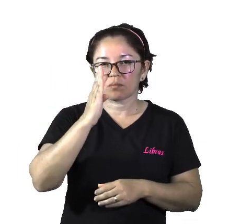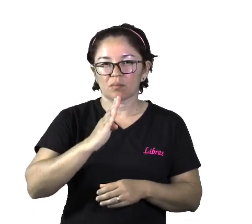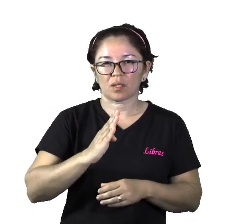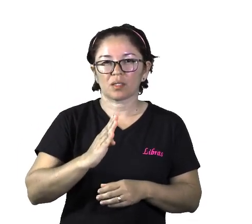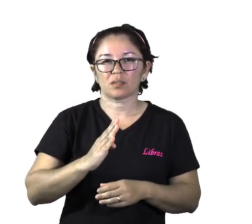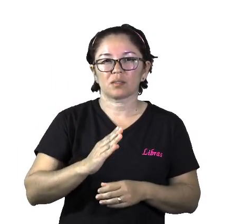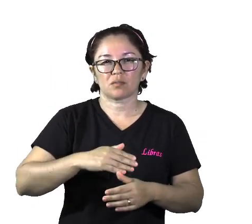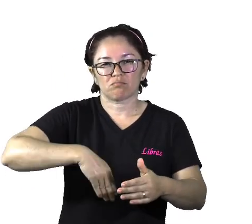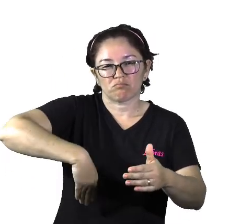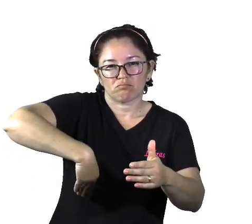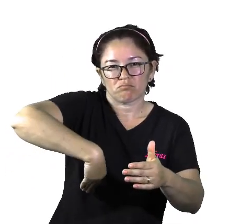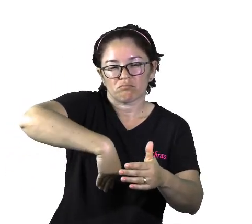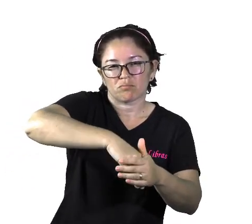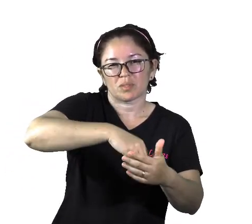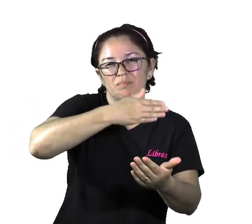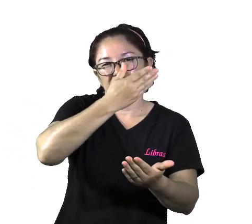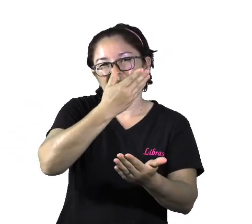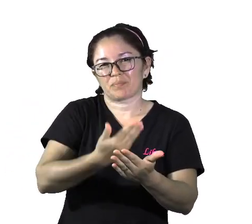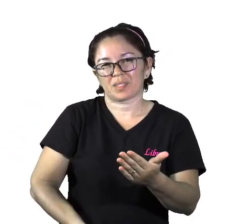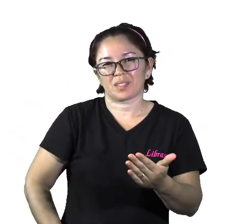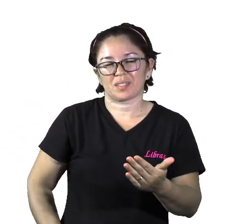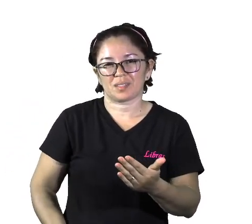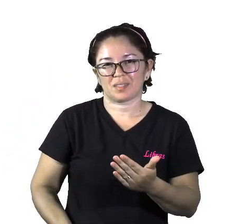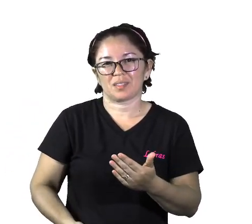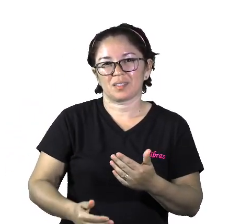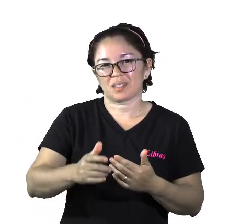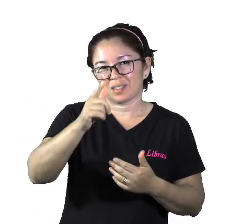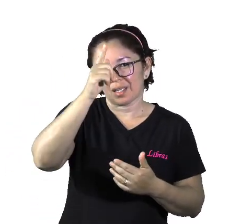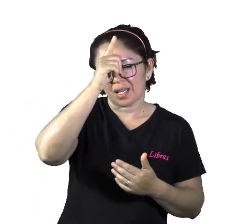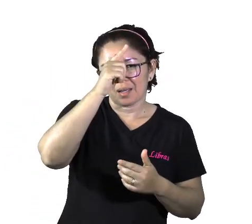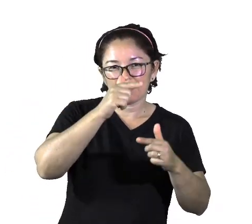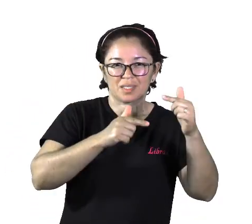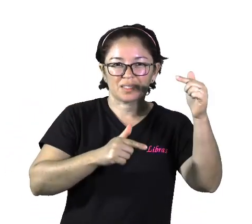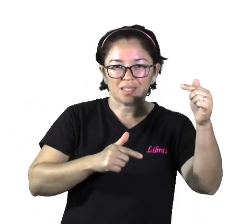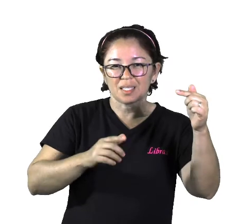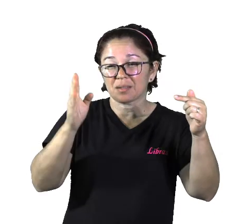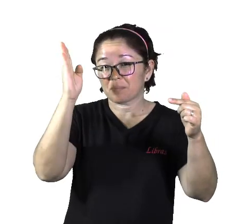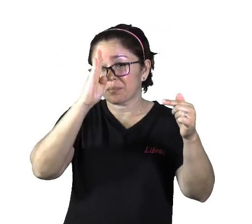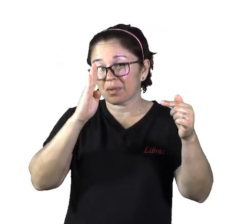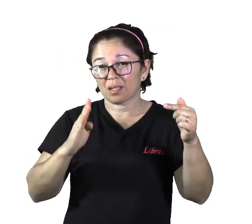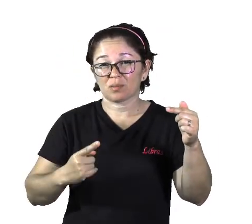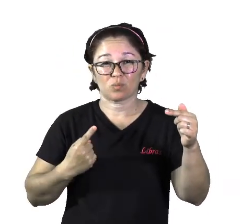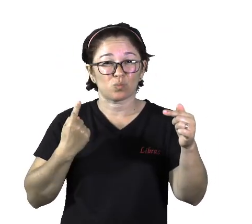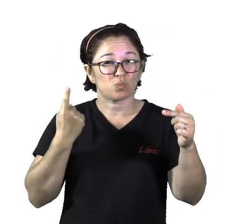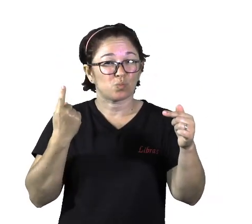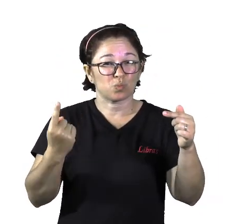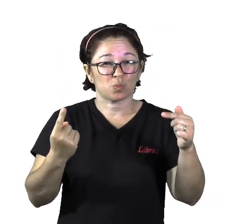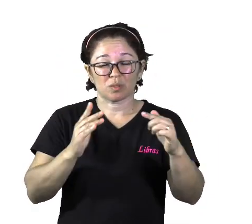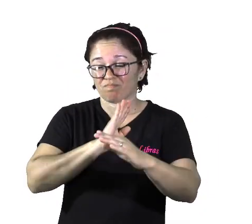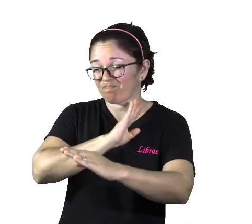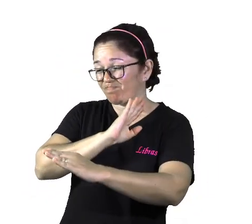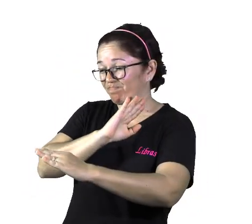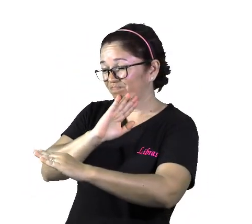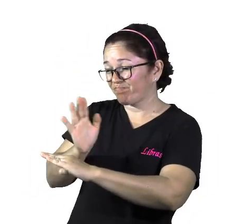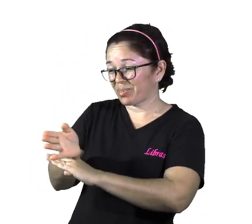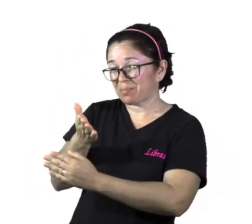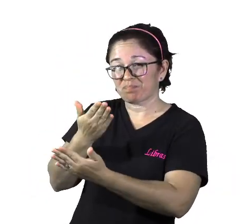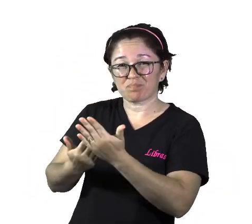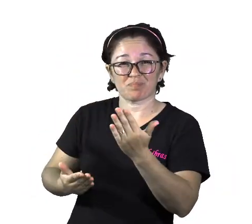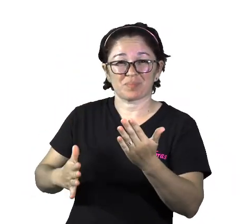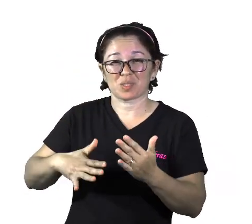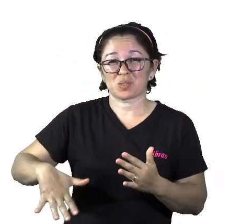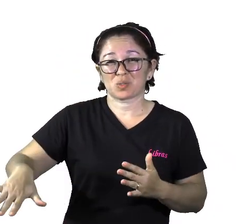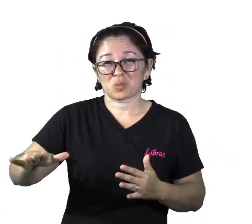a um pra Alemanha. Isso aí ficou guardado na memória das pessoas que acompanham as Copas do Mundo, os jogos de